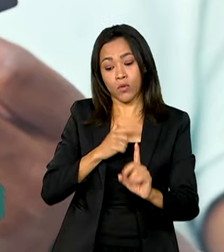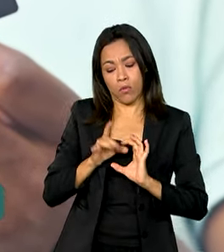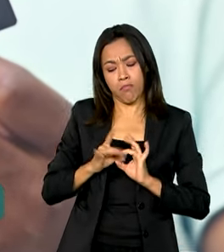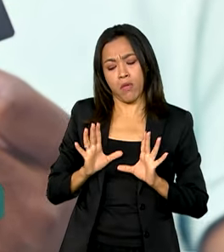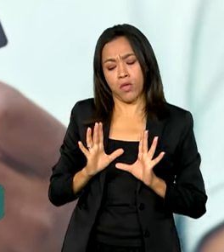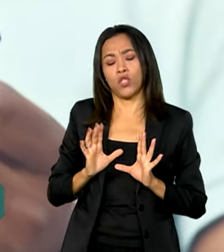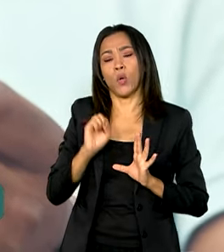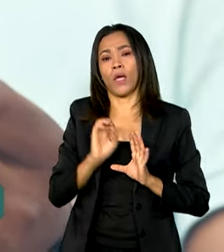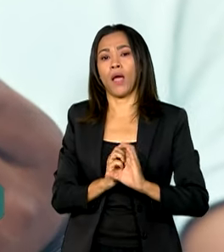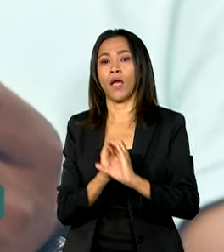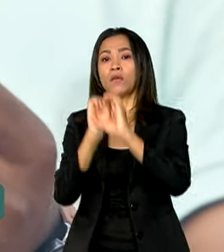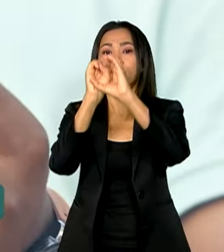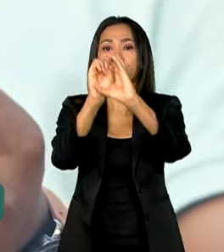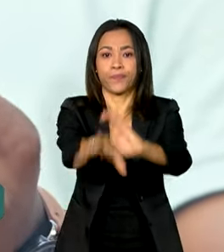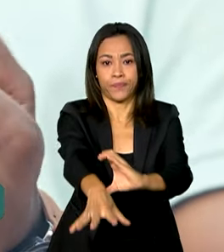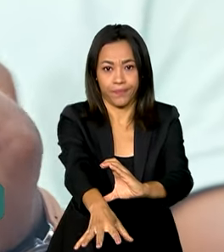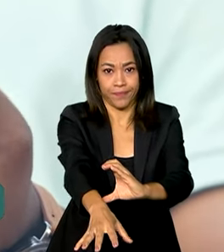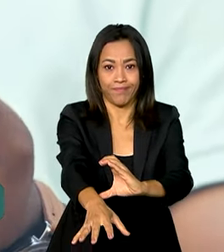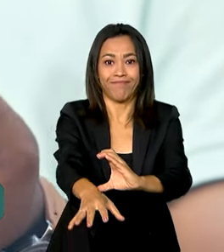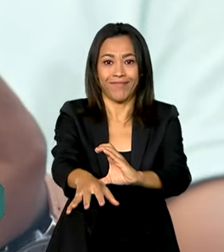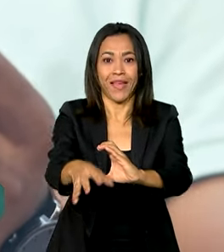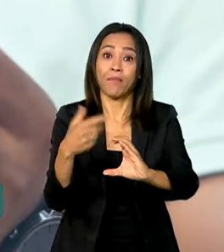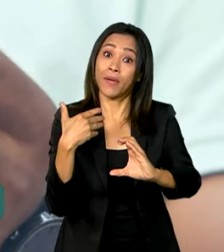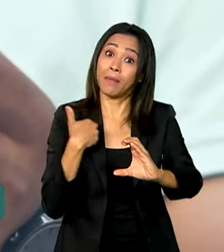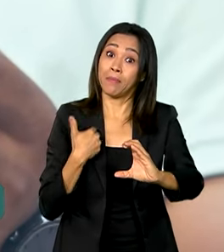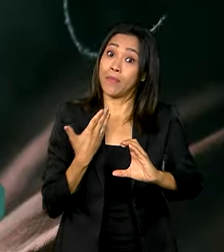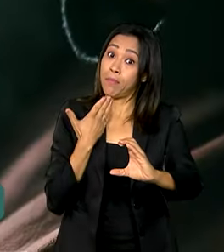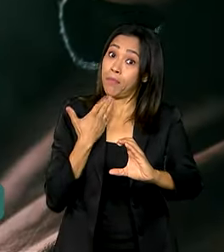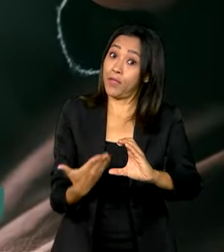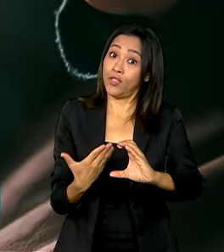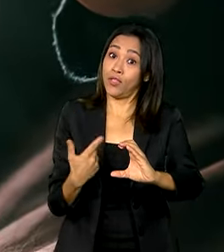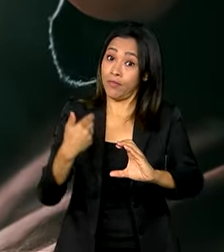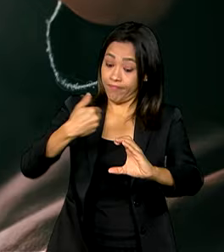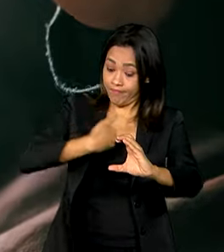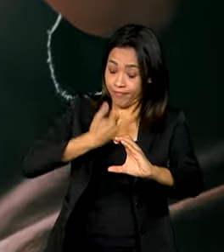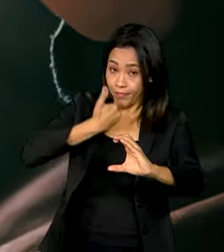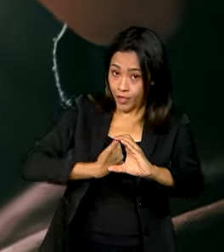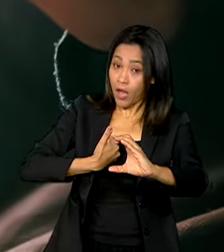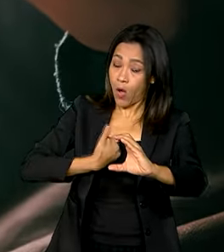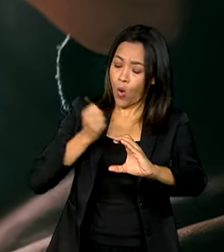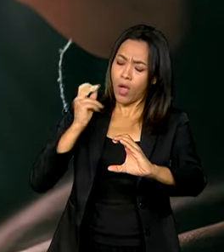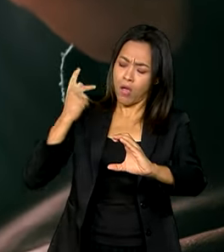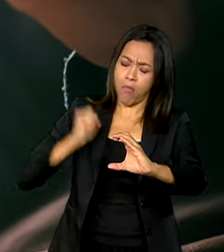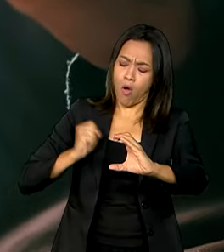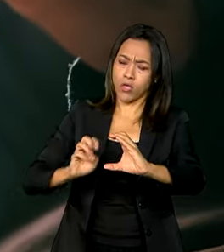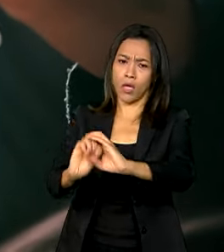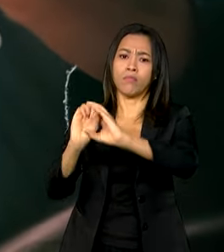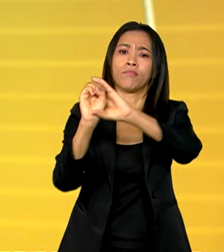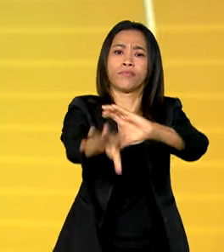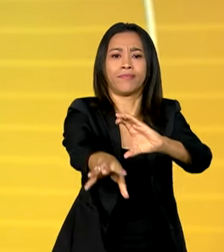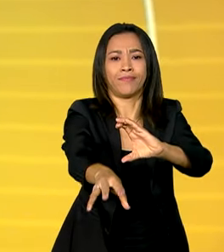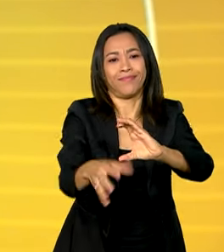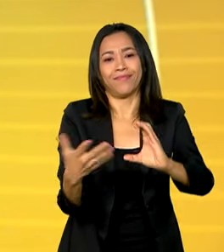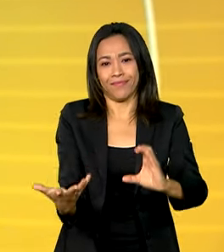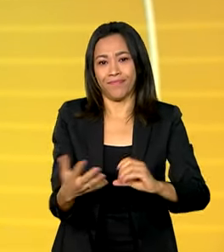o PIX vai ser feito automaticamente, sem necessidade de autenticação a cada transação.